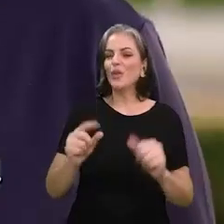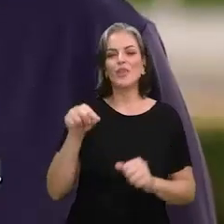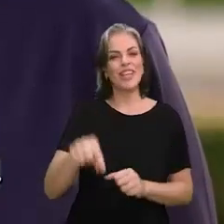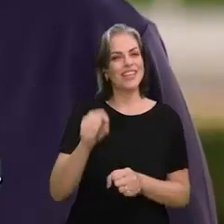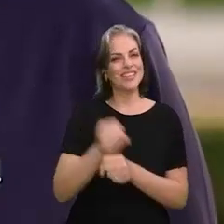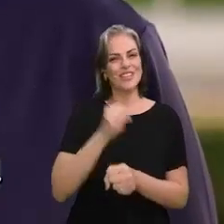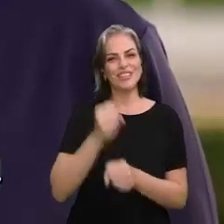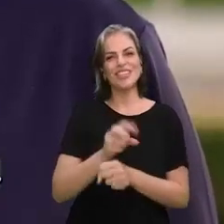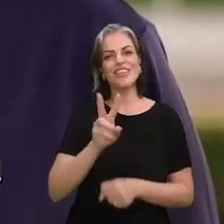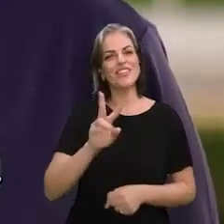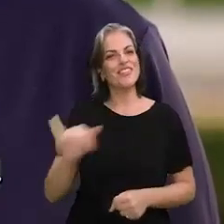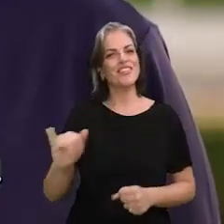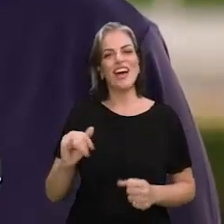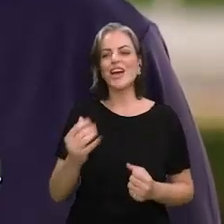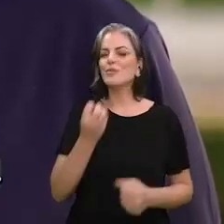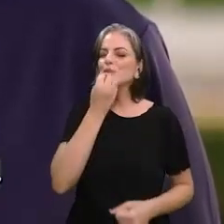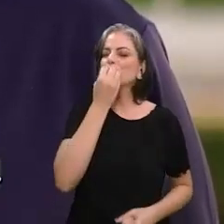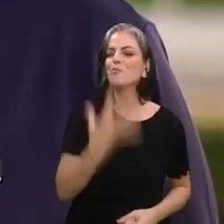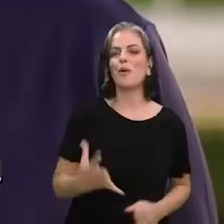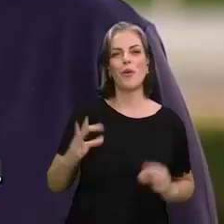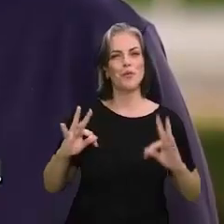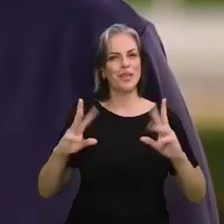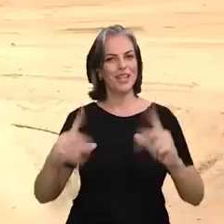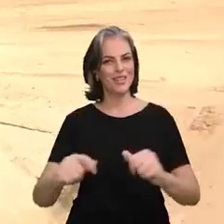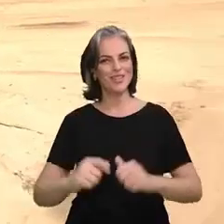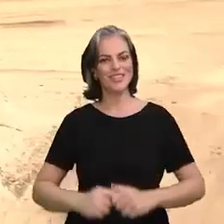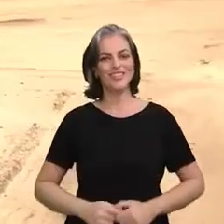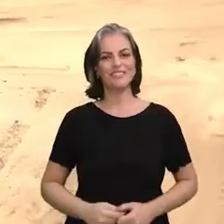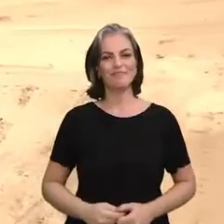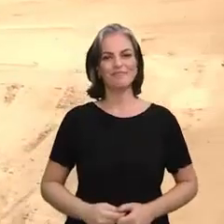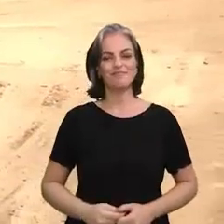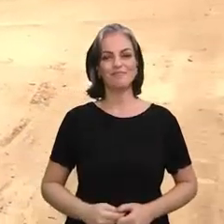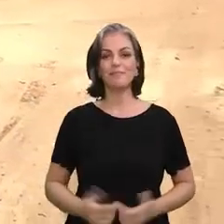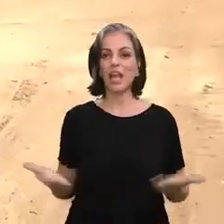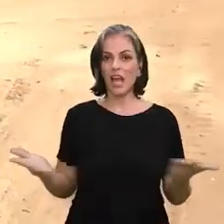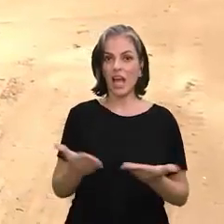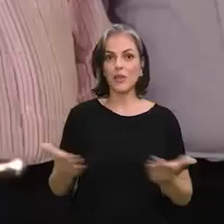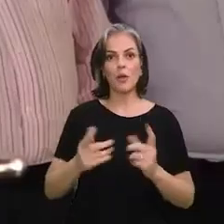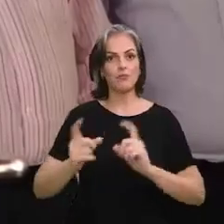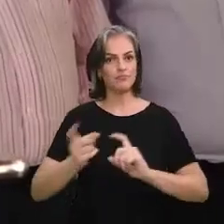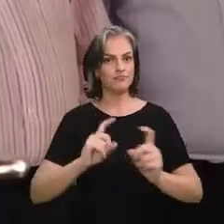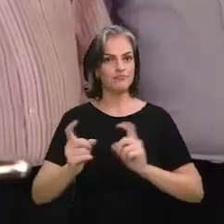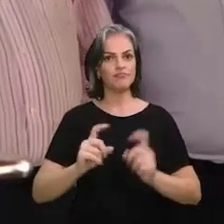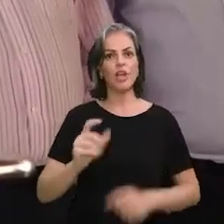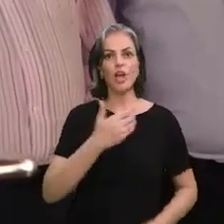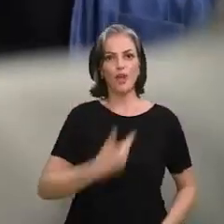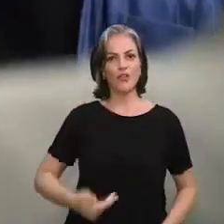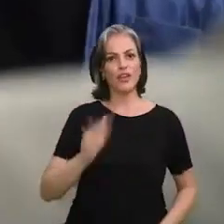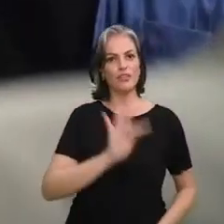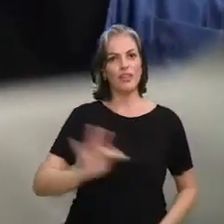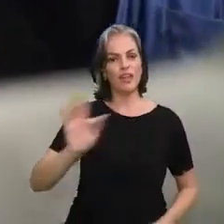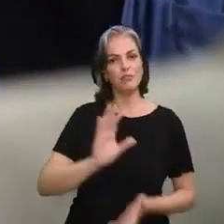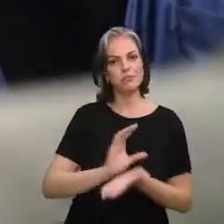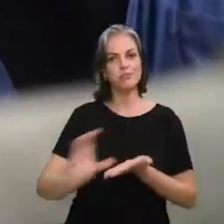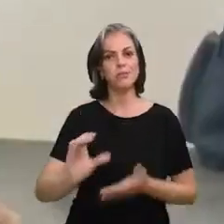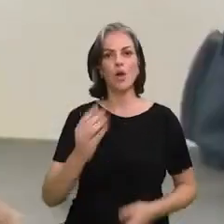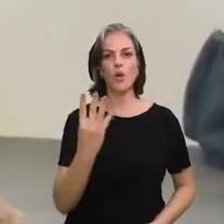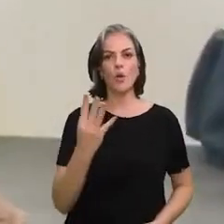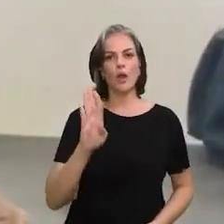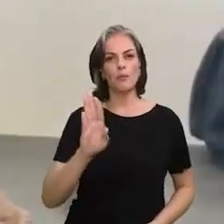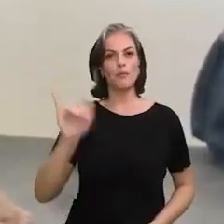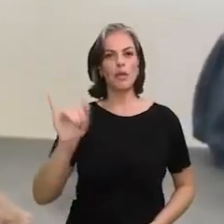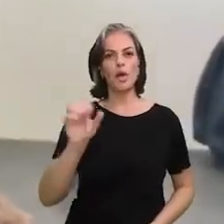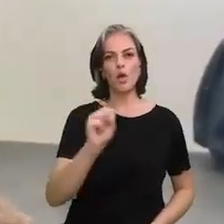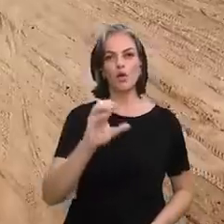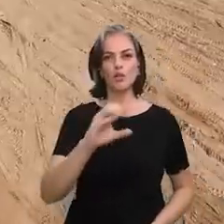vai trazer muito, muito benefício para todo mundo. Esta gestão do governo federal já investiu 4 bilhões e 800